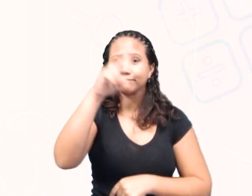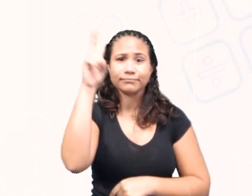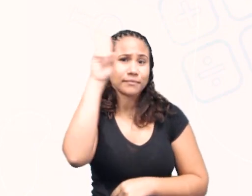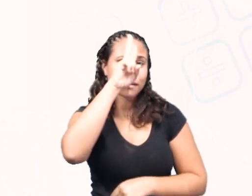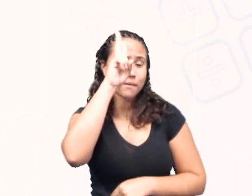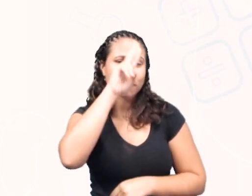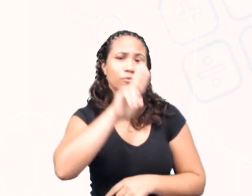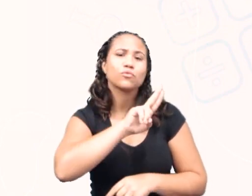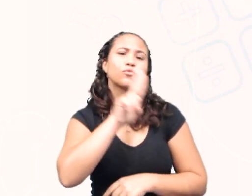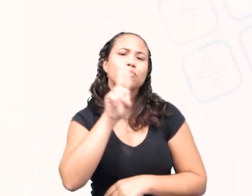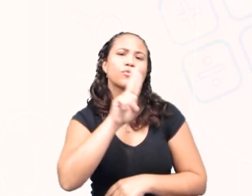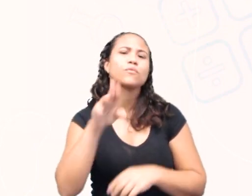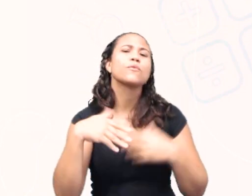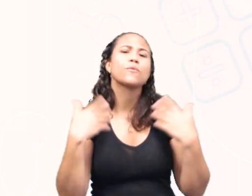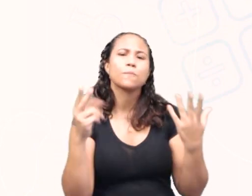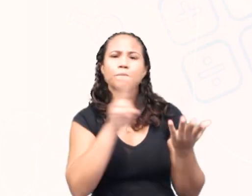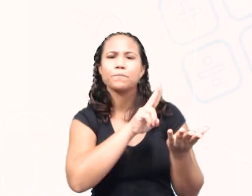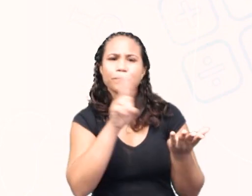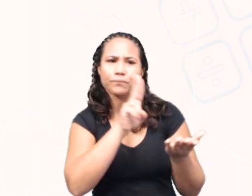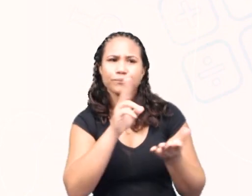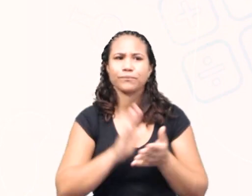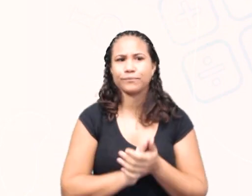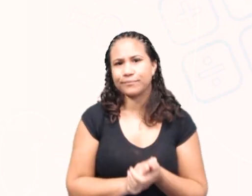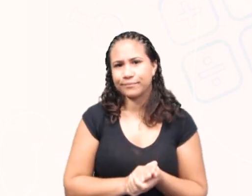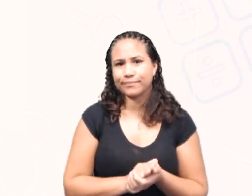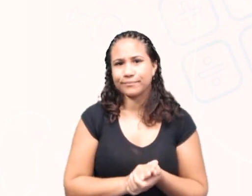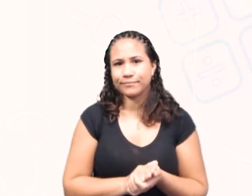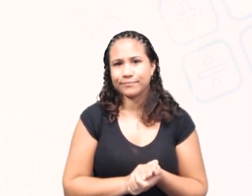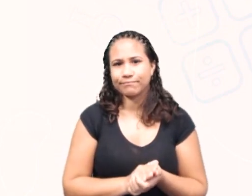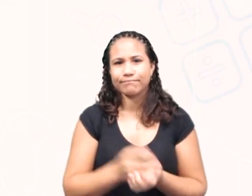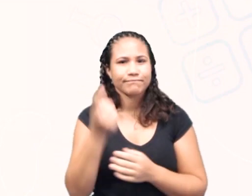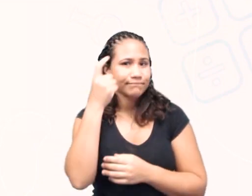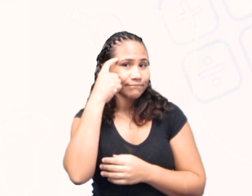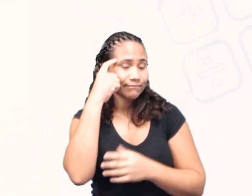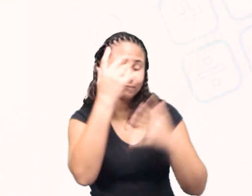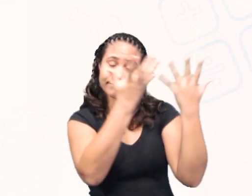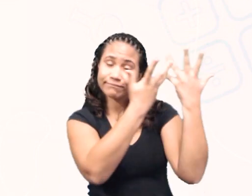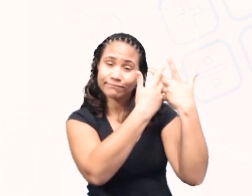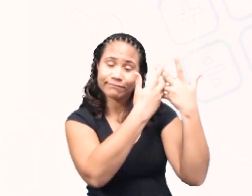Quem lembra o nome desse instrumento? Vamos pensar aí.